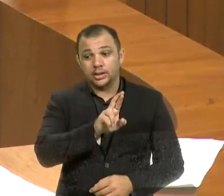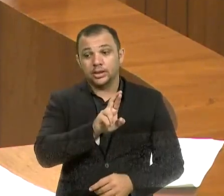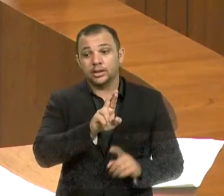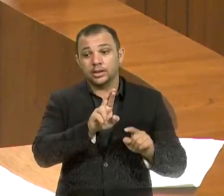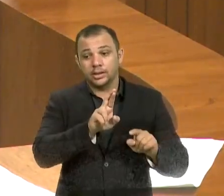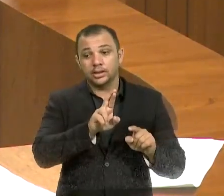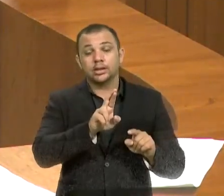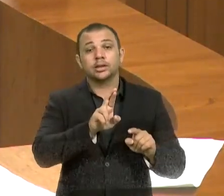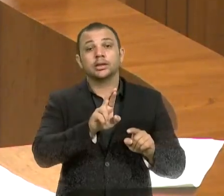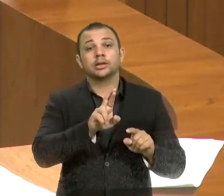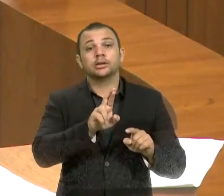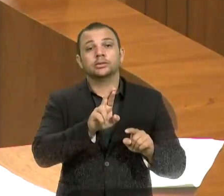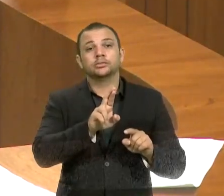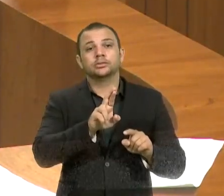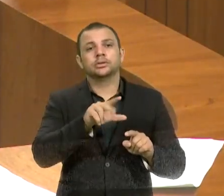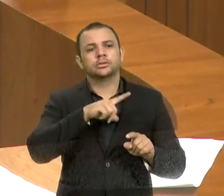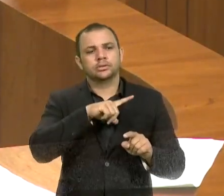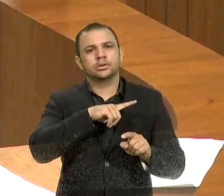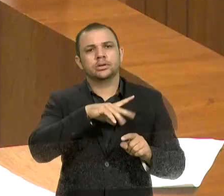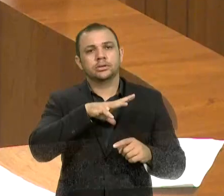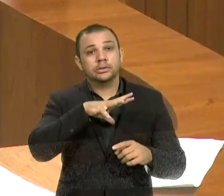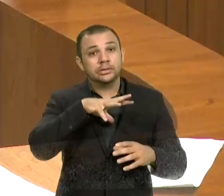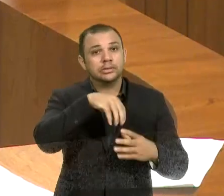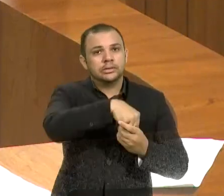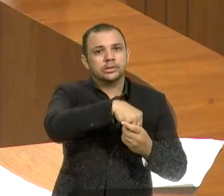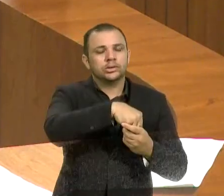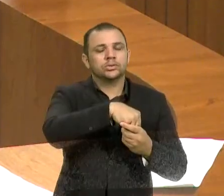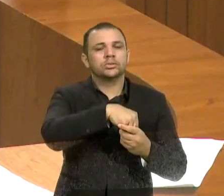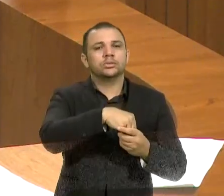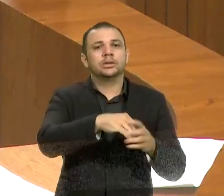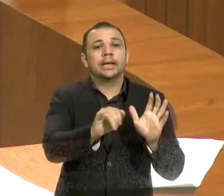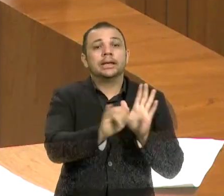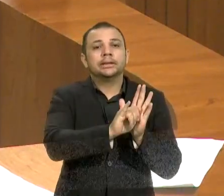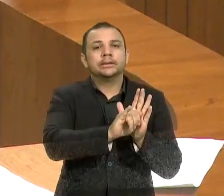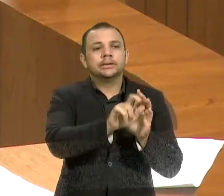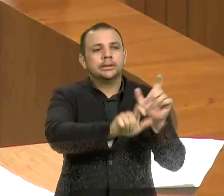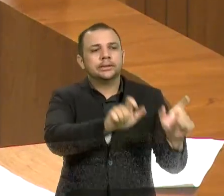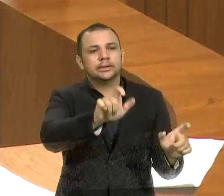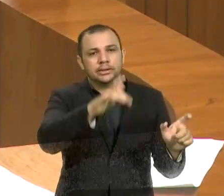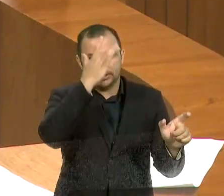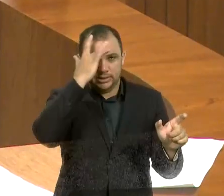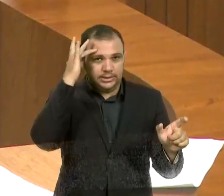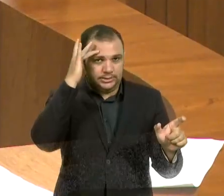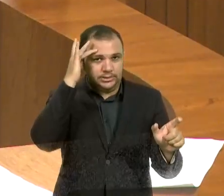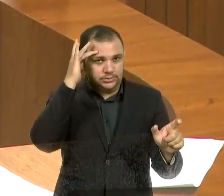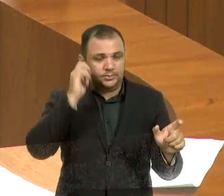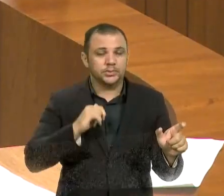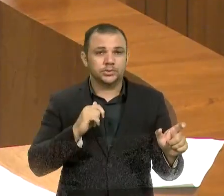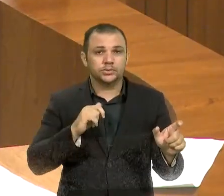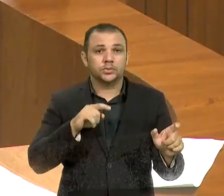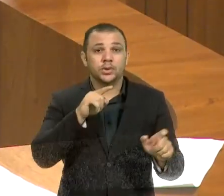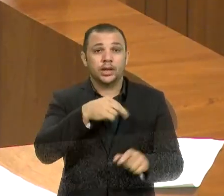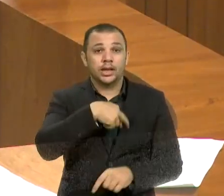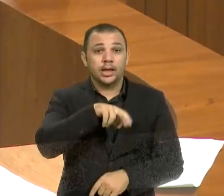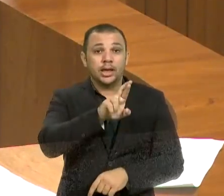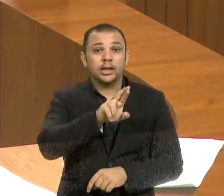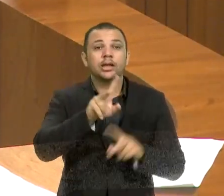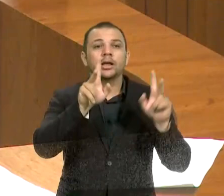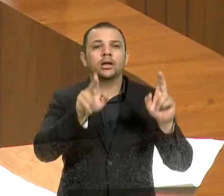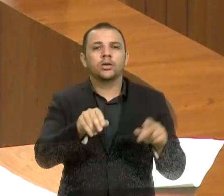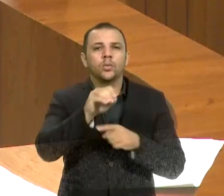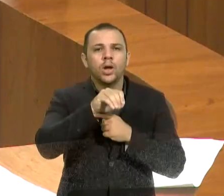intrínseca da identidade de muitas pessoas. Ela é um farol que ilumina nossas